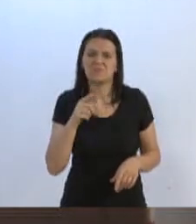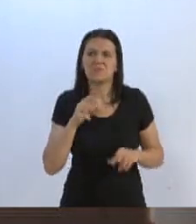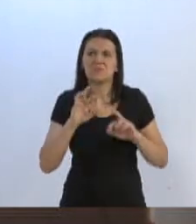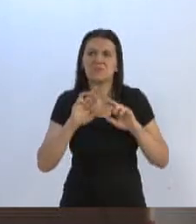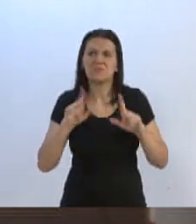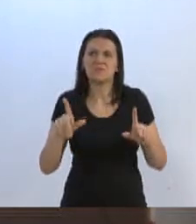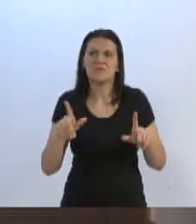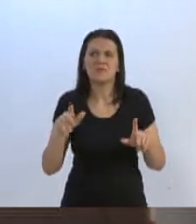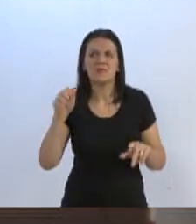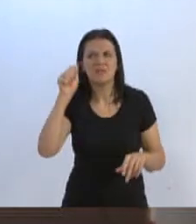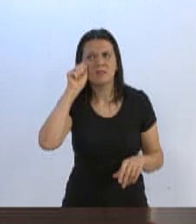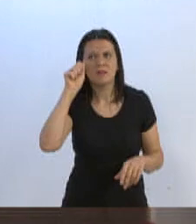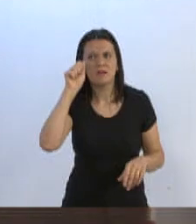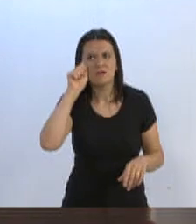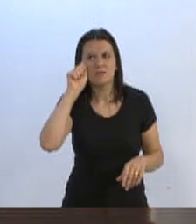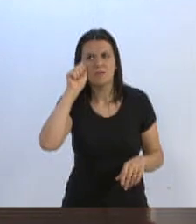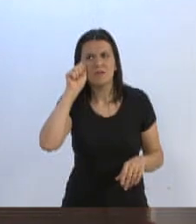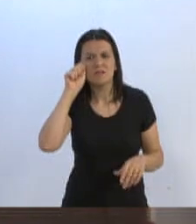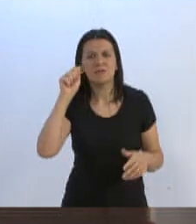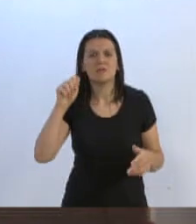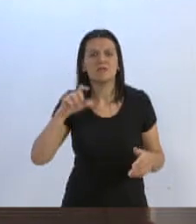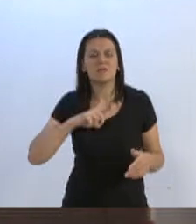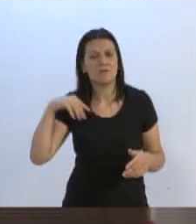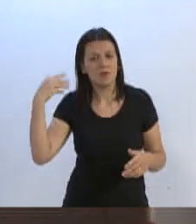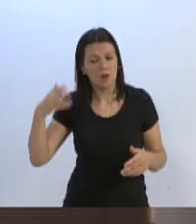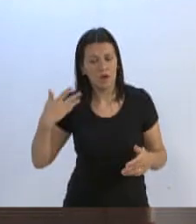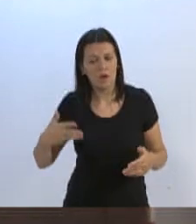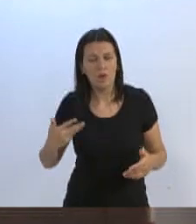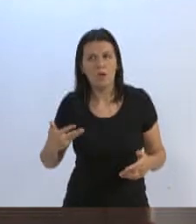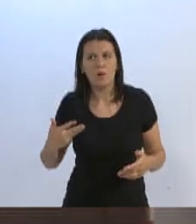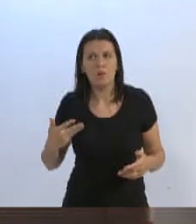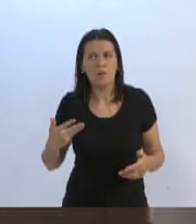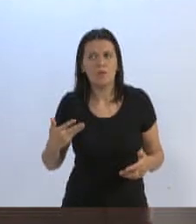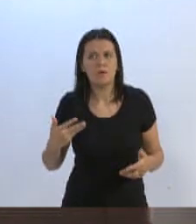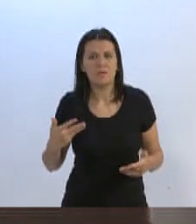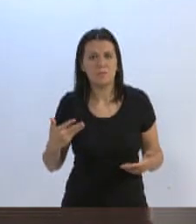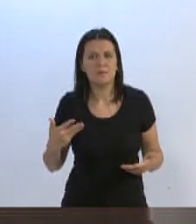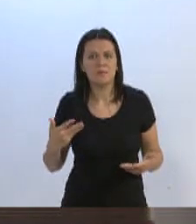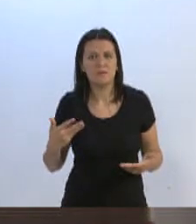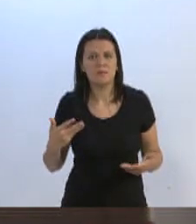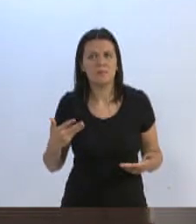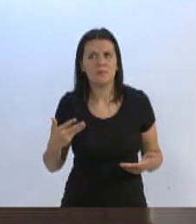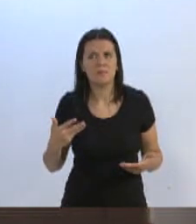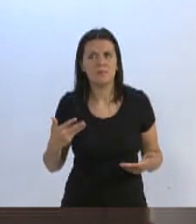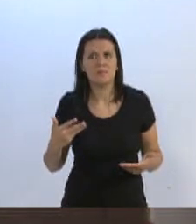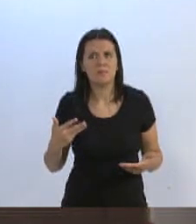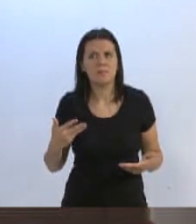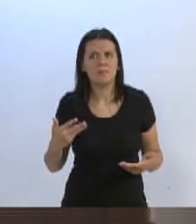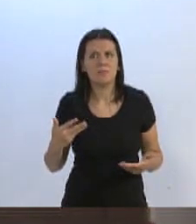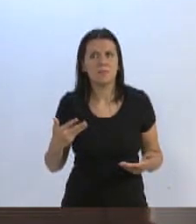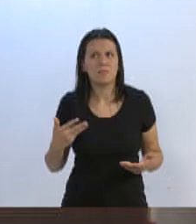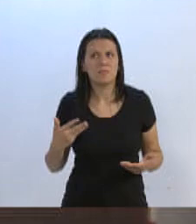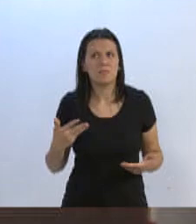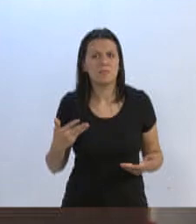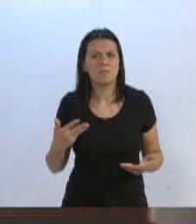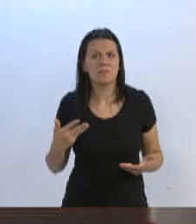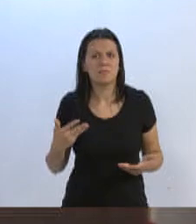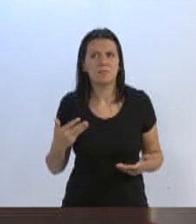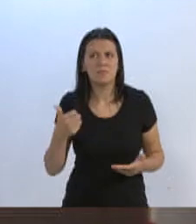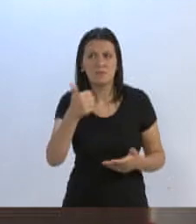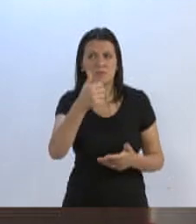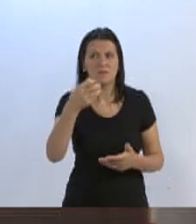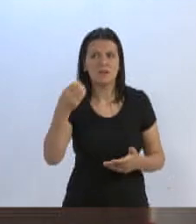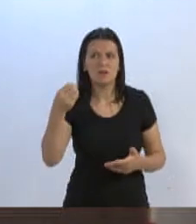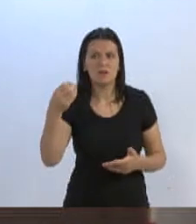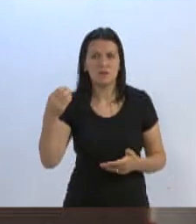Almir Vieira, que teve a honra de ter dispensado quase 100 carros que ele indicou. eu gostaria